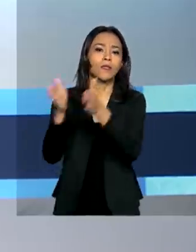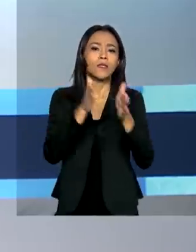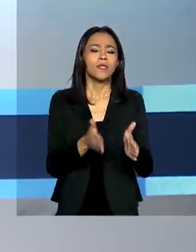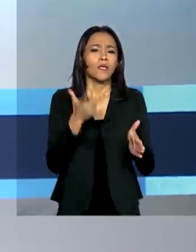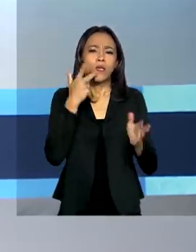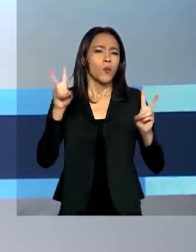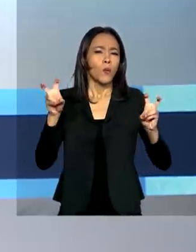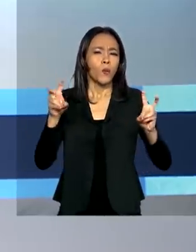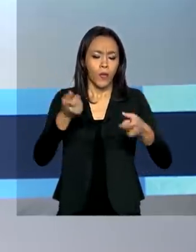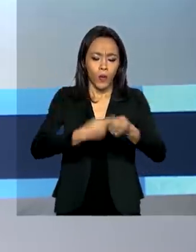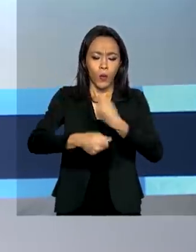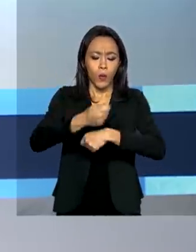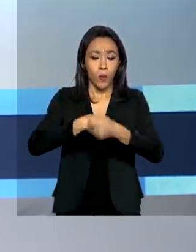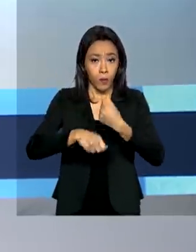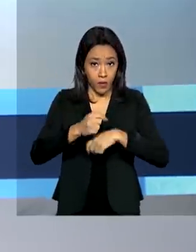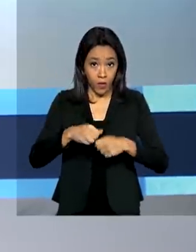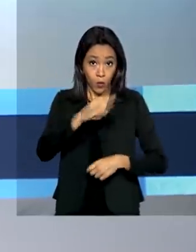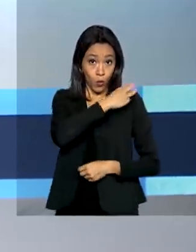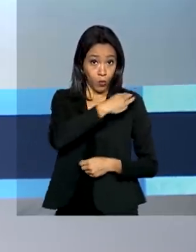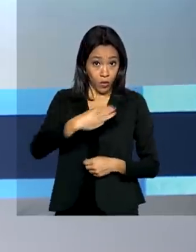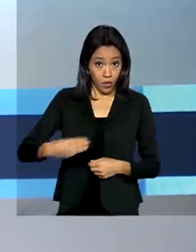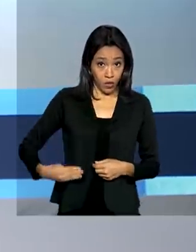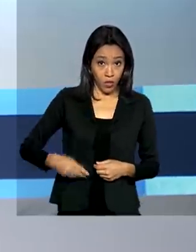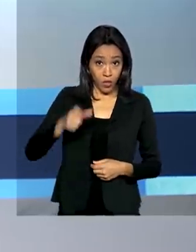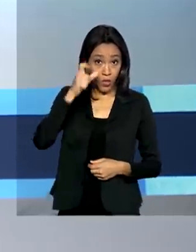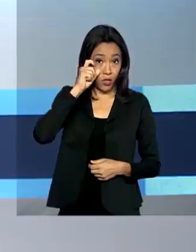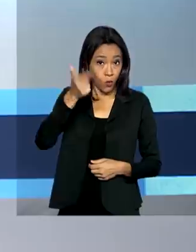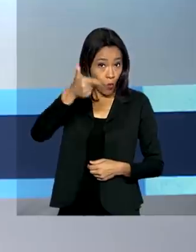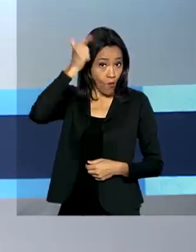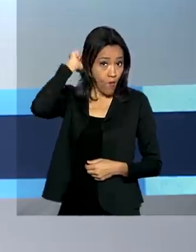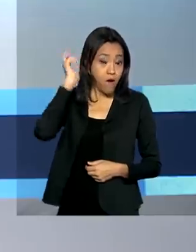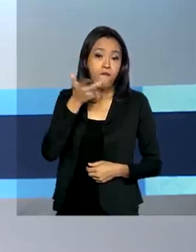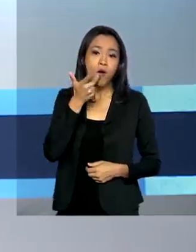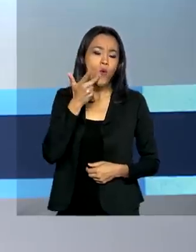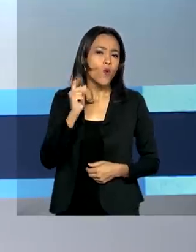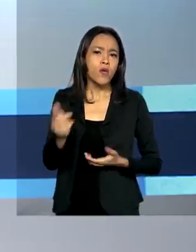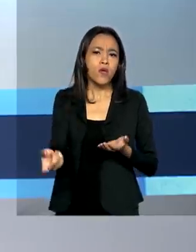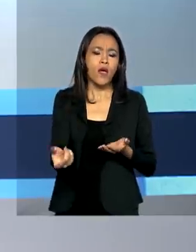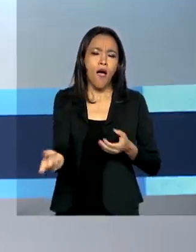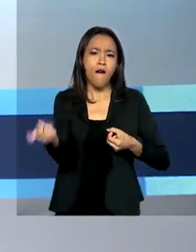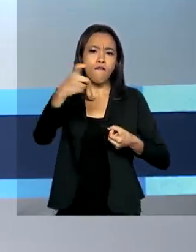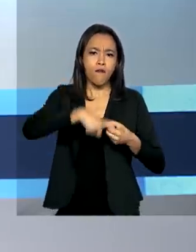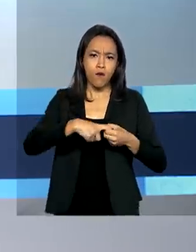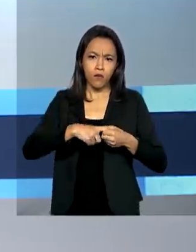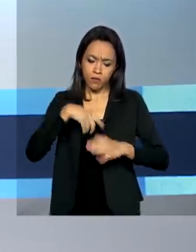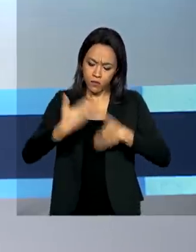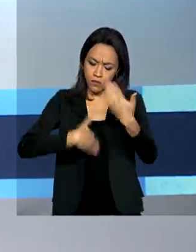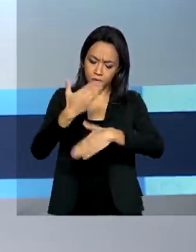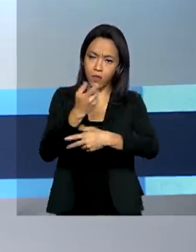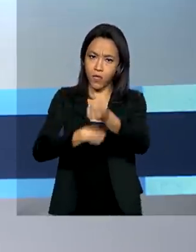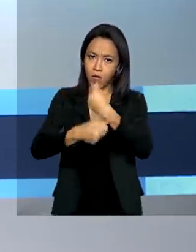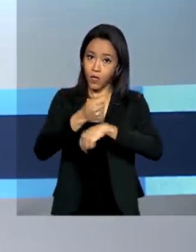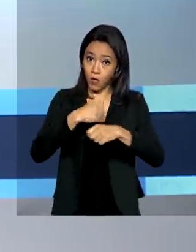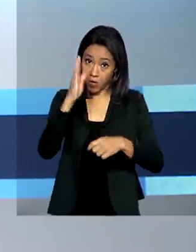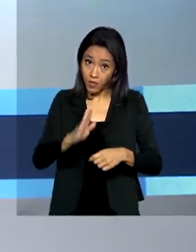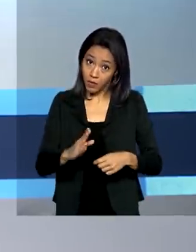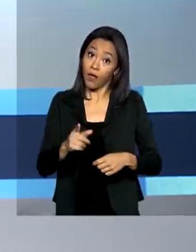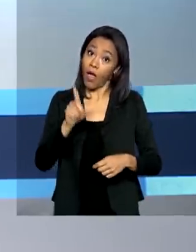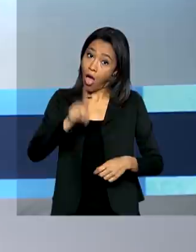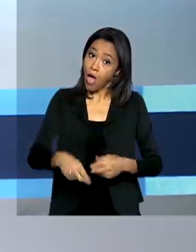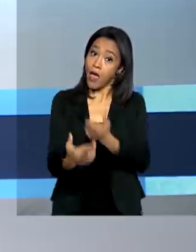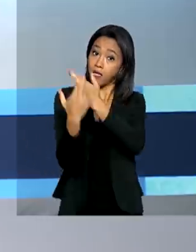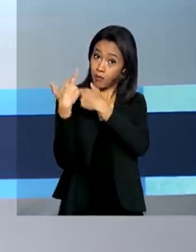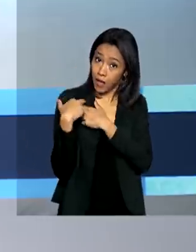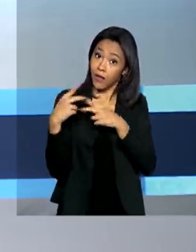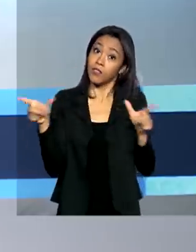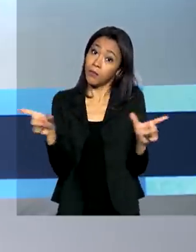em economia, o ministro Paulo Guedes disse que a retomada do crescimento do Brasil pós pandemia passa pela responsabilidade